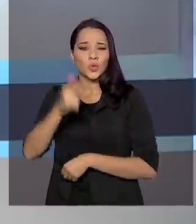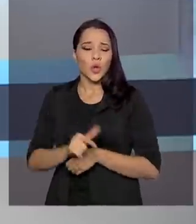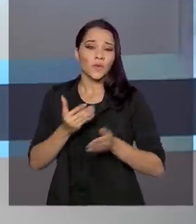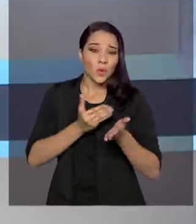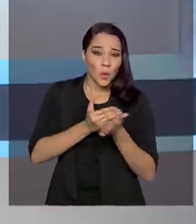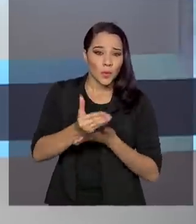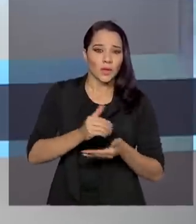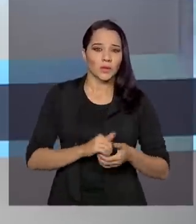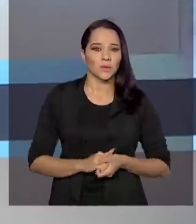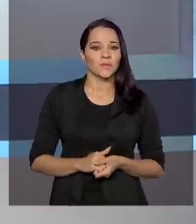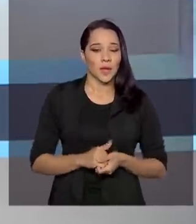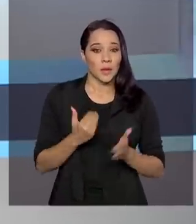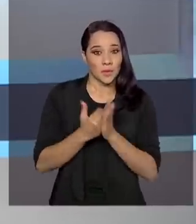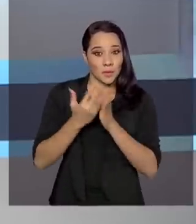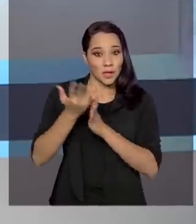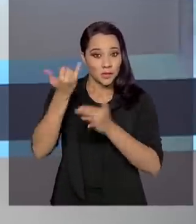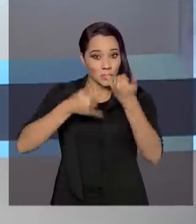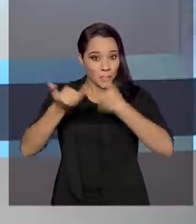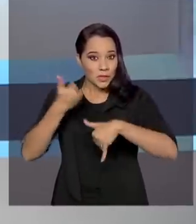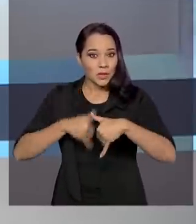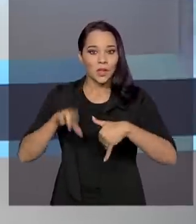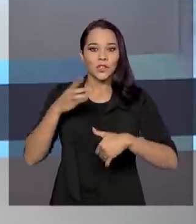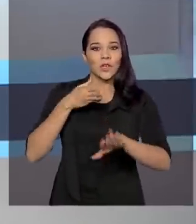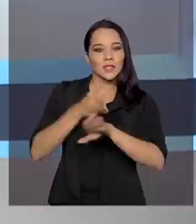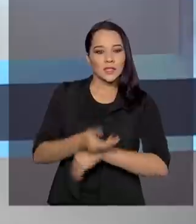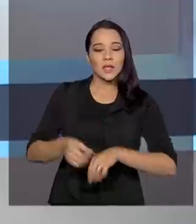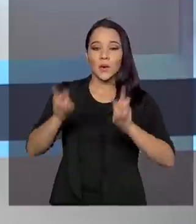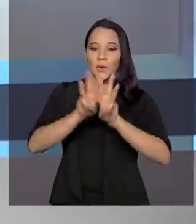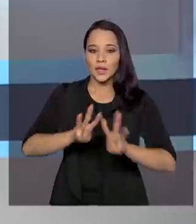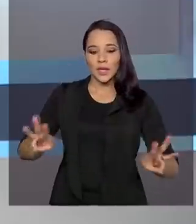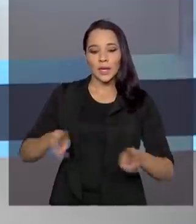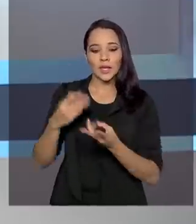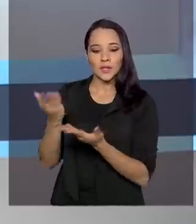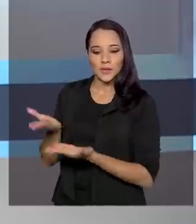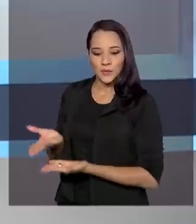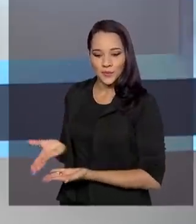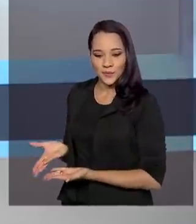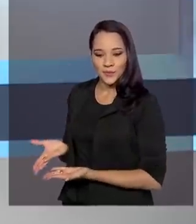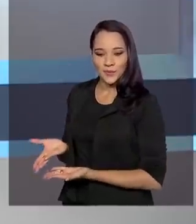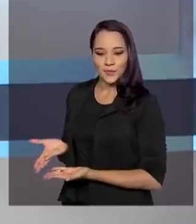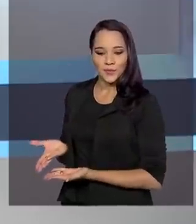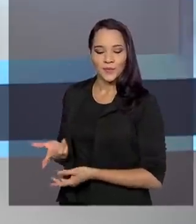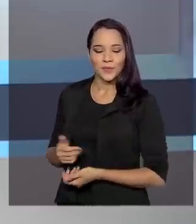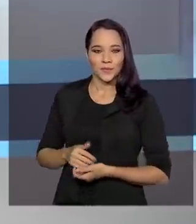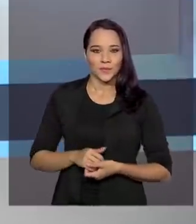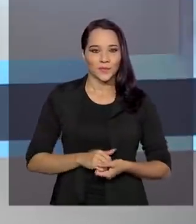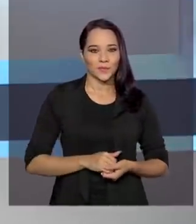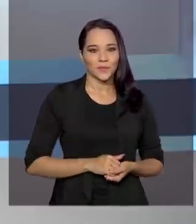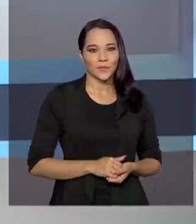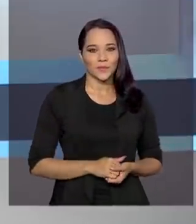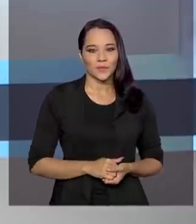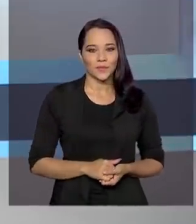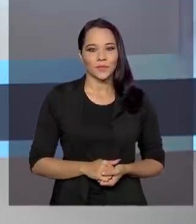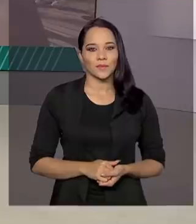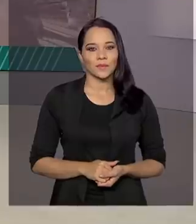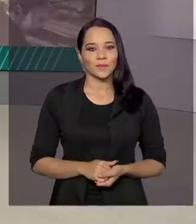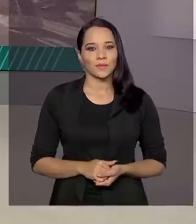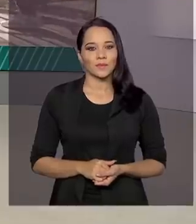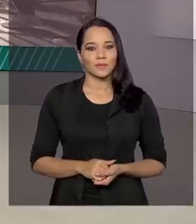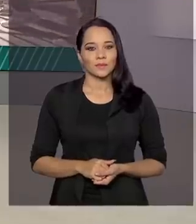o início. Para mais informações, é só acessar o endereço revalida.inep.gov.br.